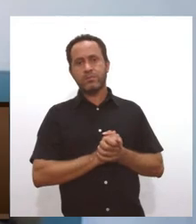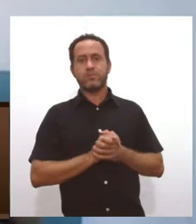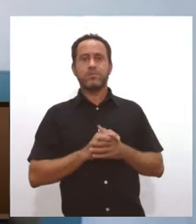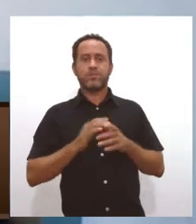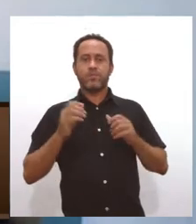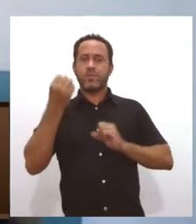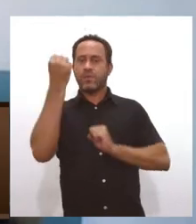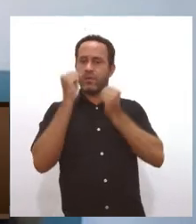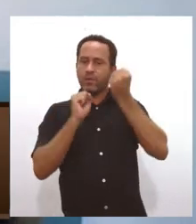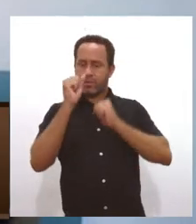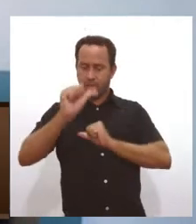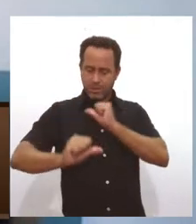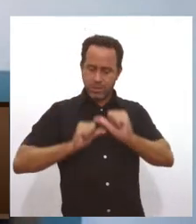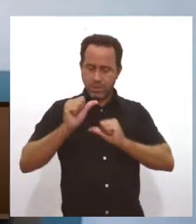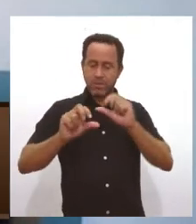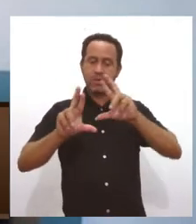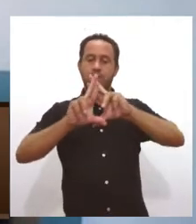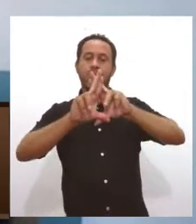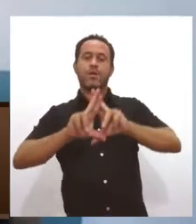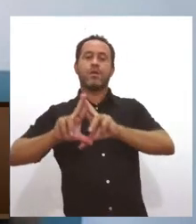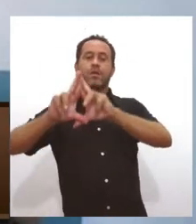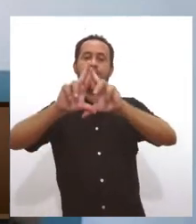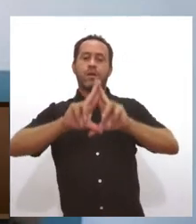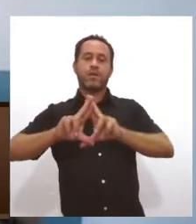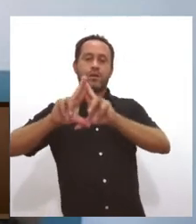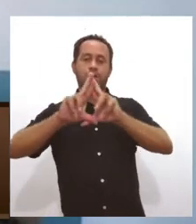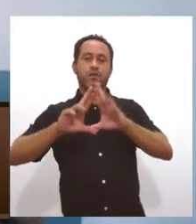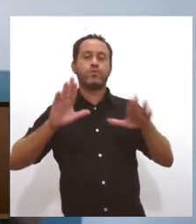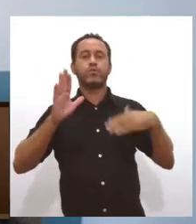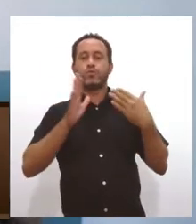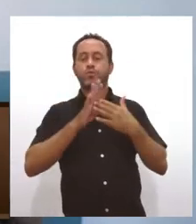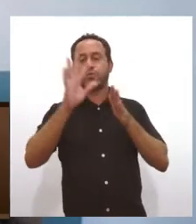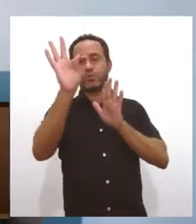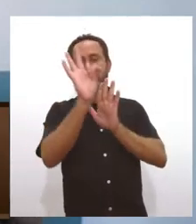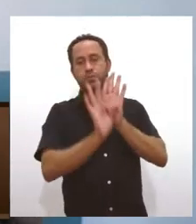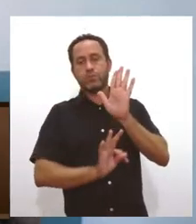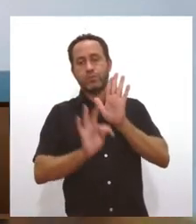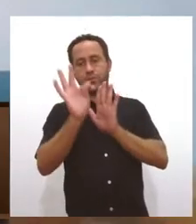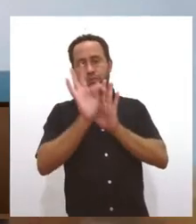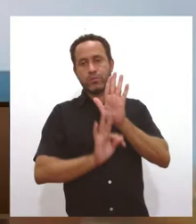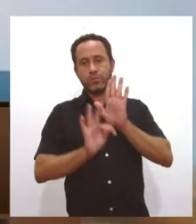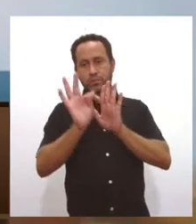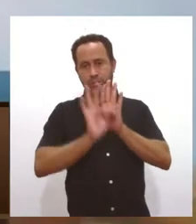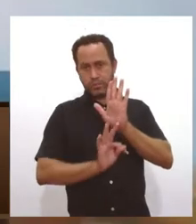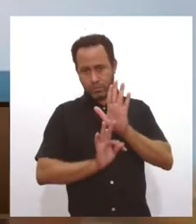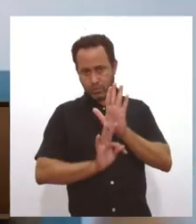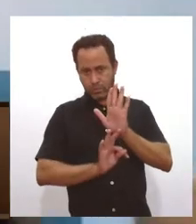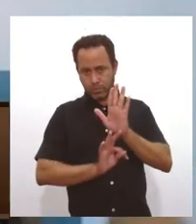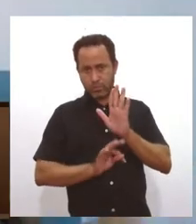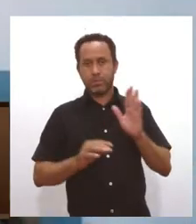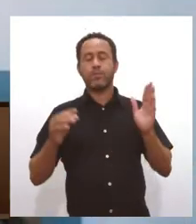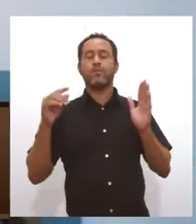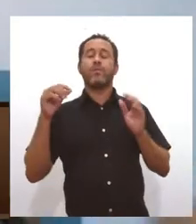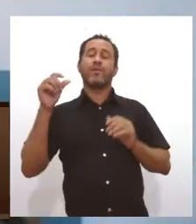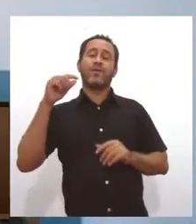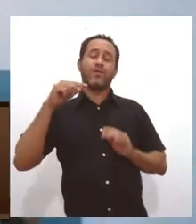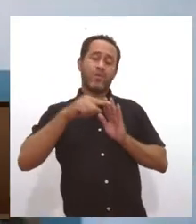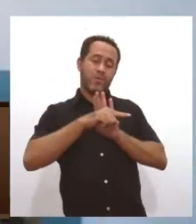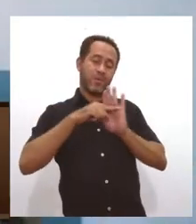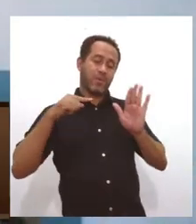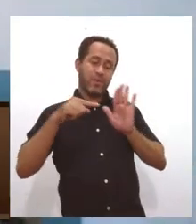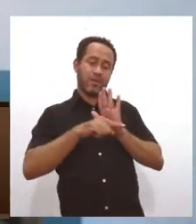usinas de reciclagem, os ecopontos, tudo isso está inserido no texto, né? E aí, como um ponto gritante e negativo, essa